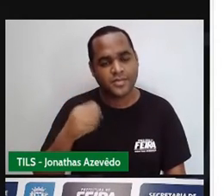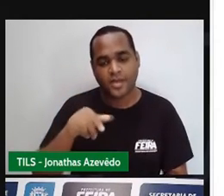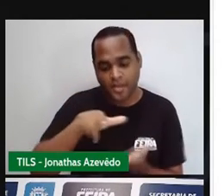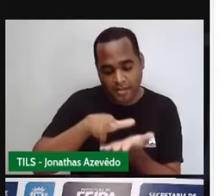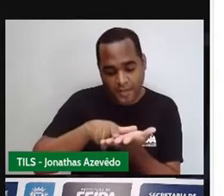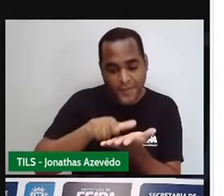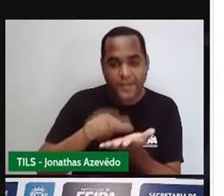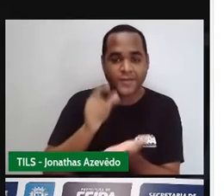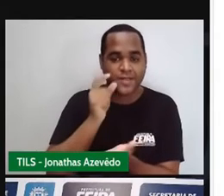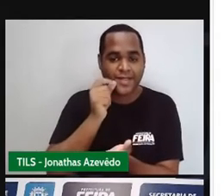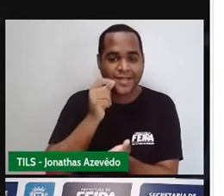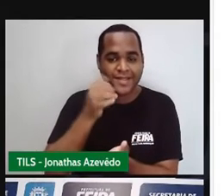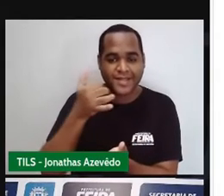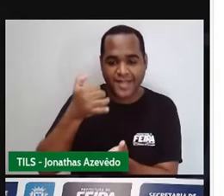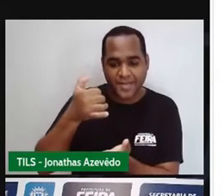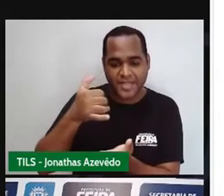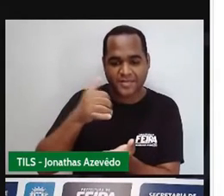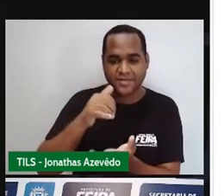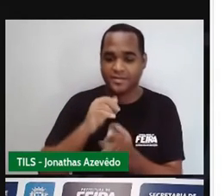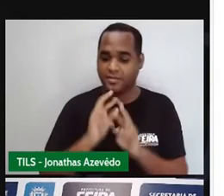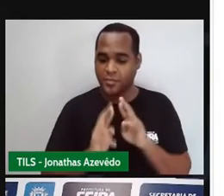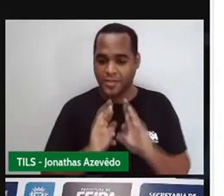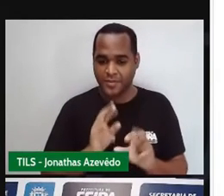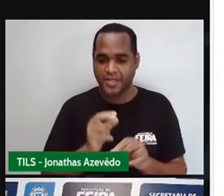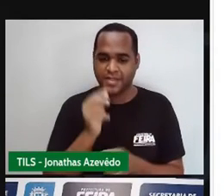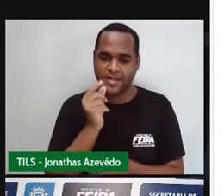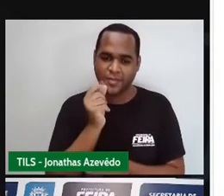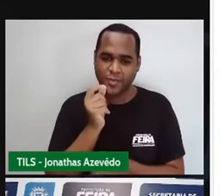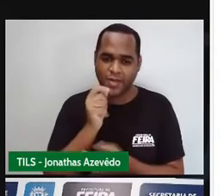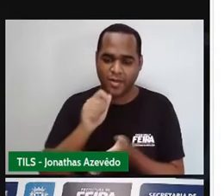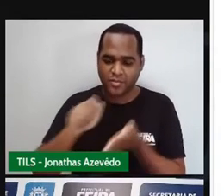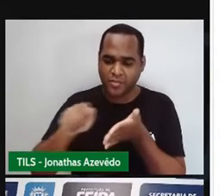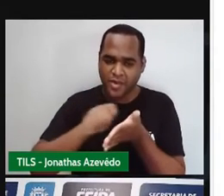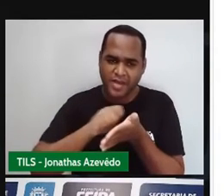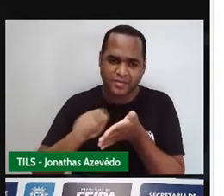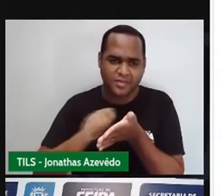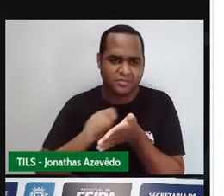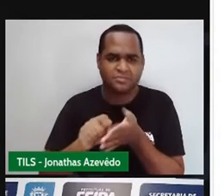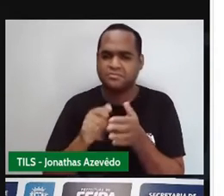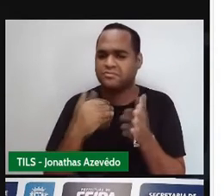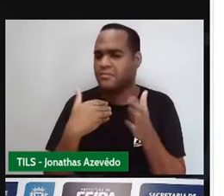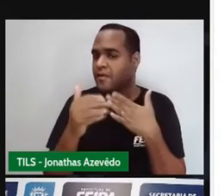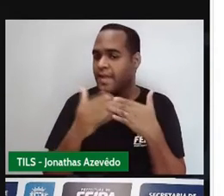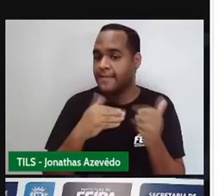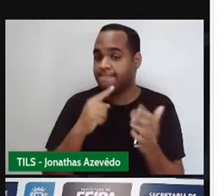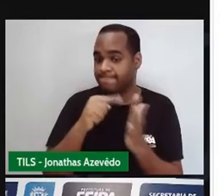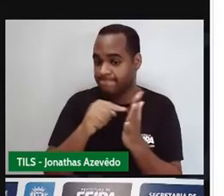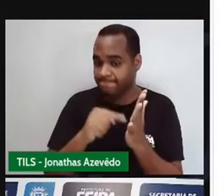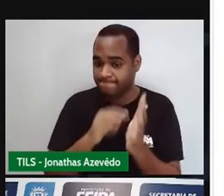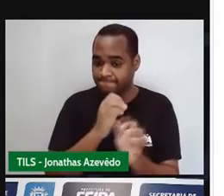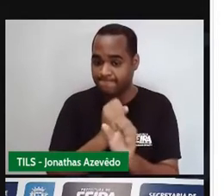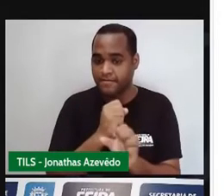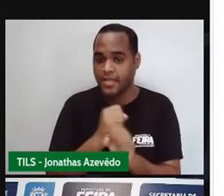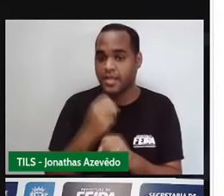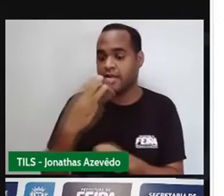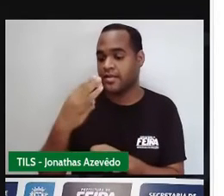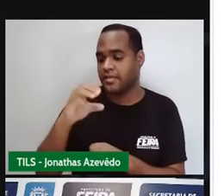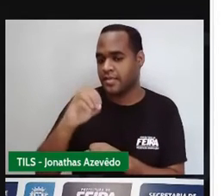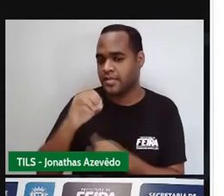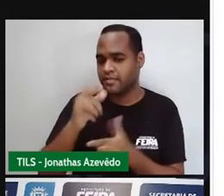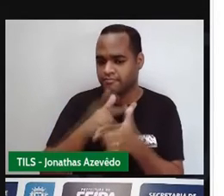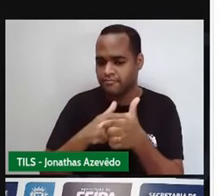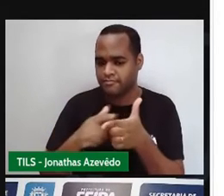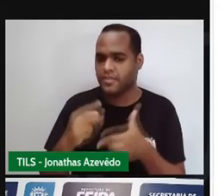canetinha na mão, lápis na mão, calculadora na mão, se você tiver. Faz trinta dividido por dois,